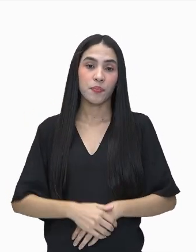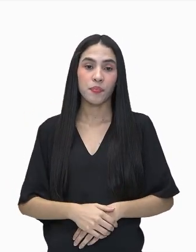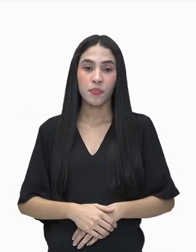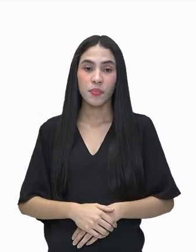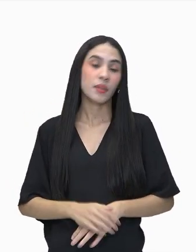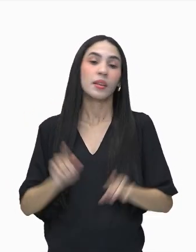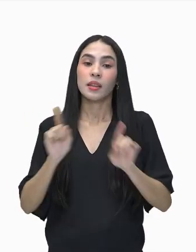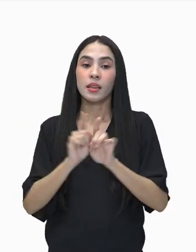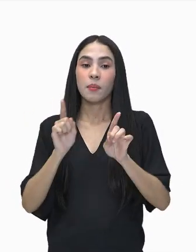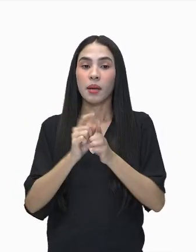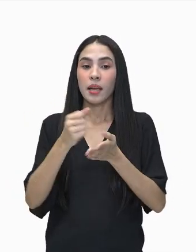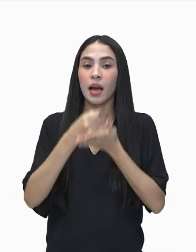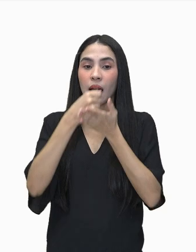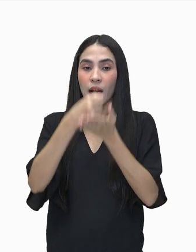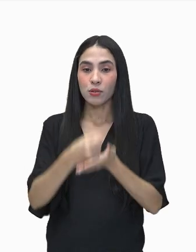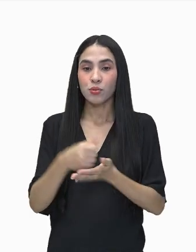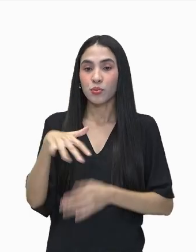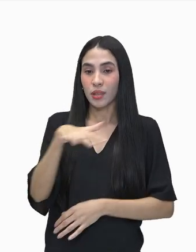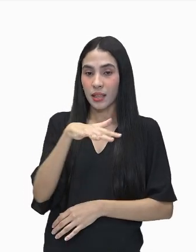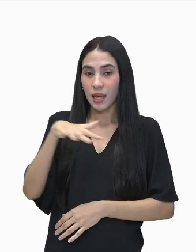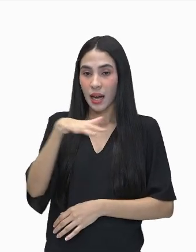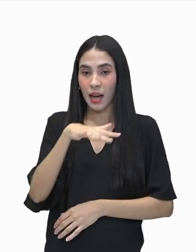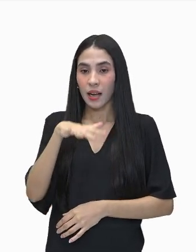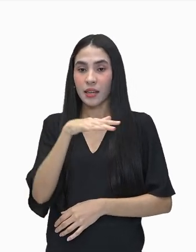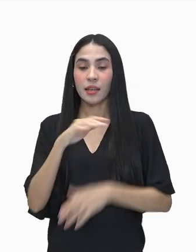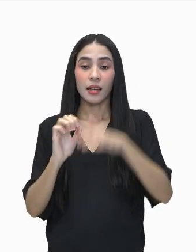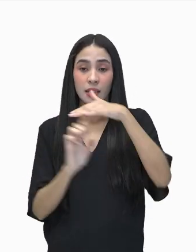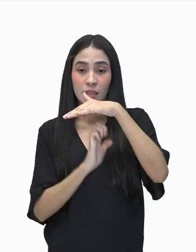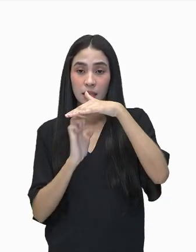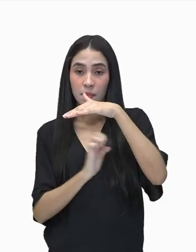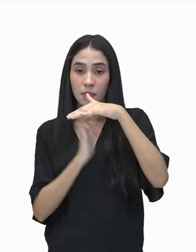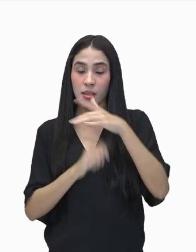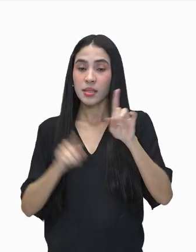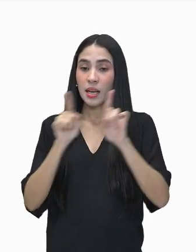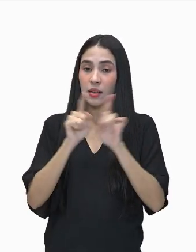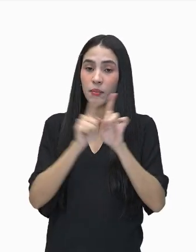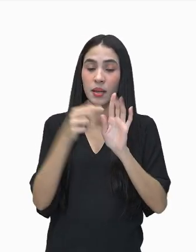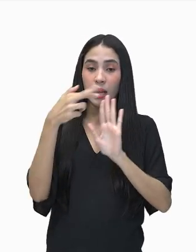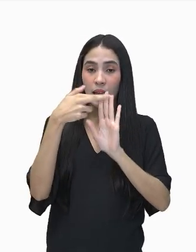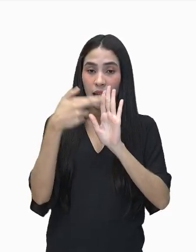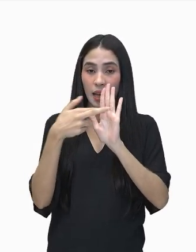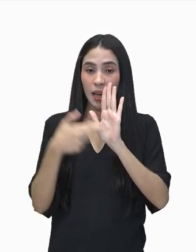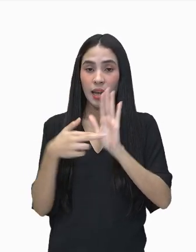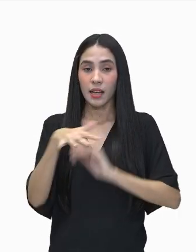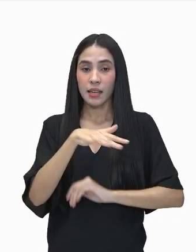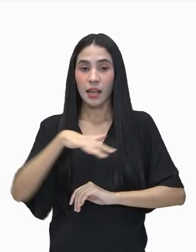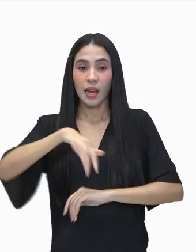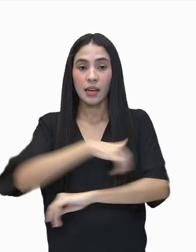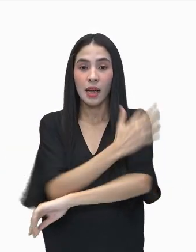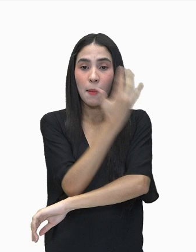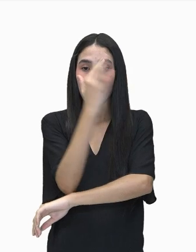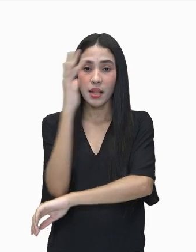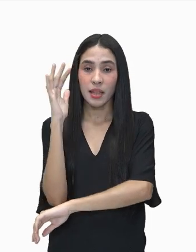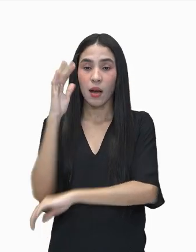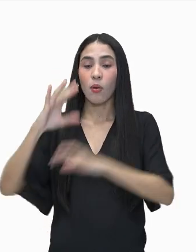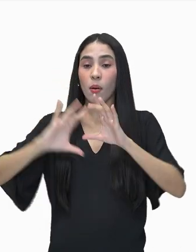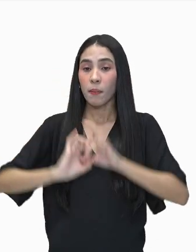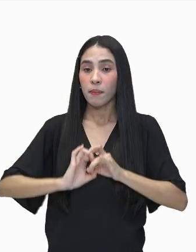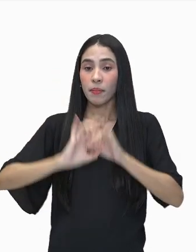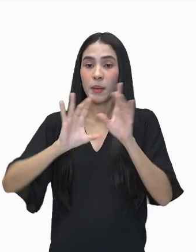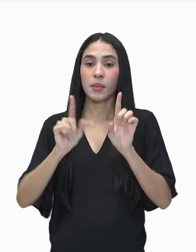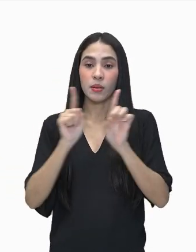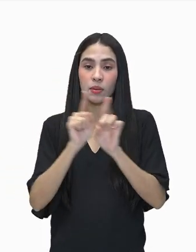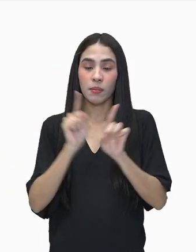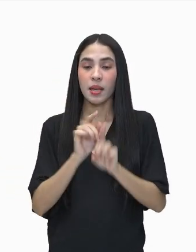subsídios ao funcionamento da indústria e regulamentações ambientais que permitam que